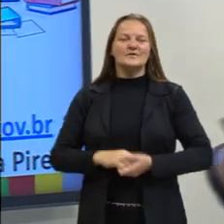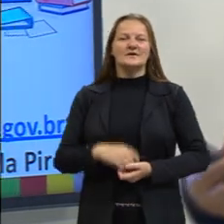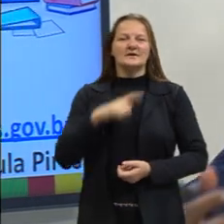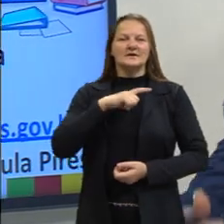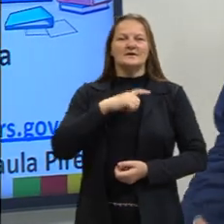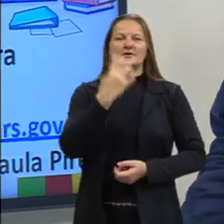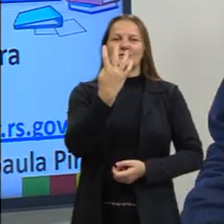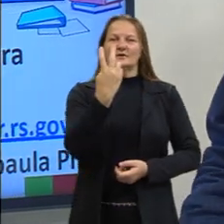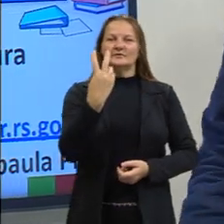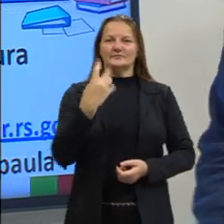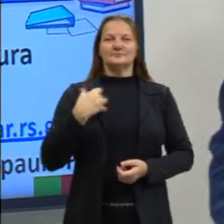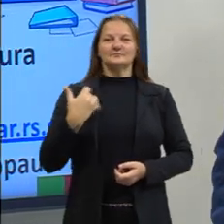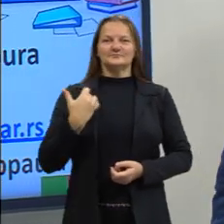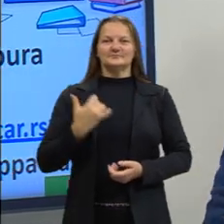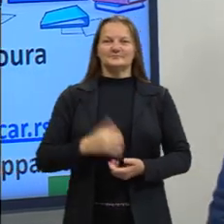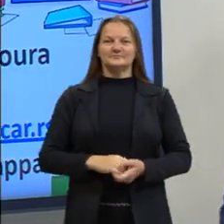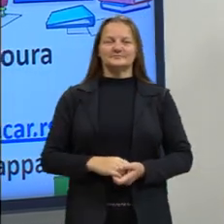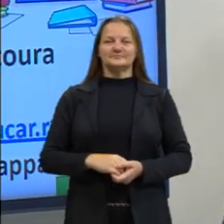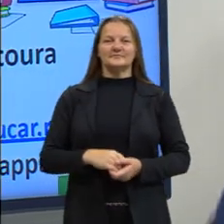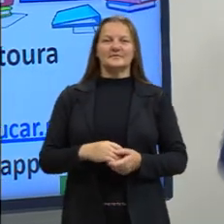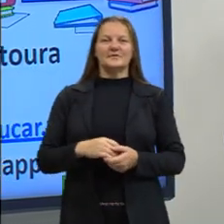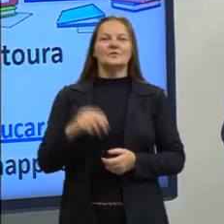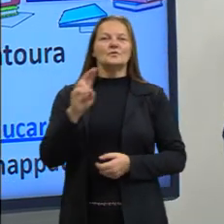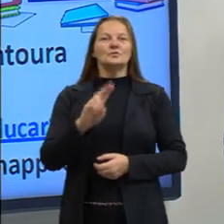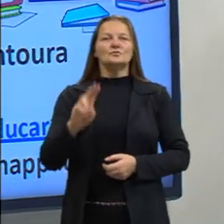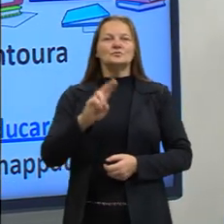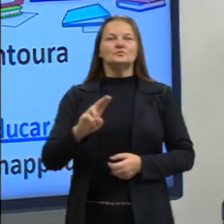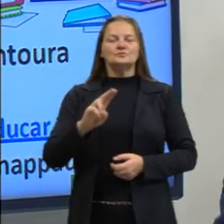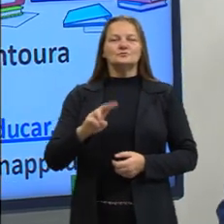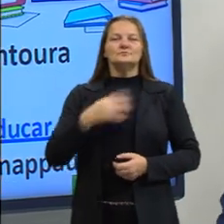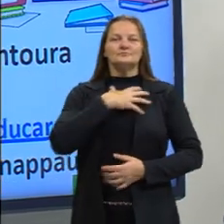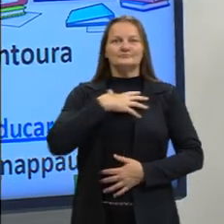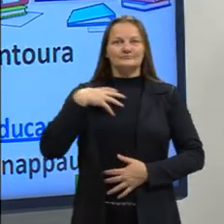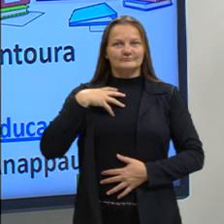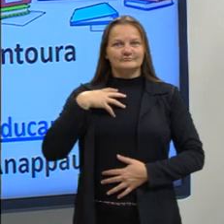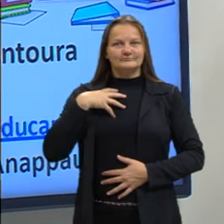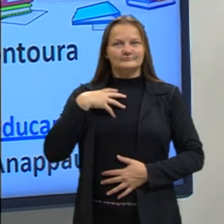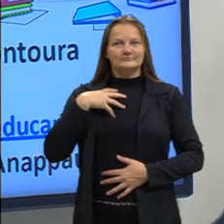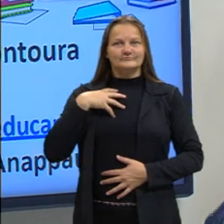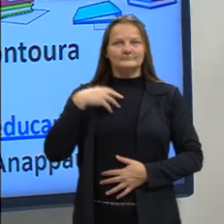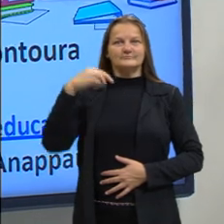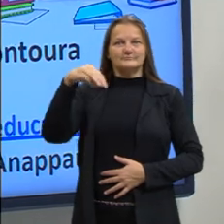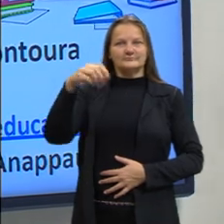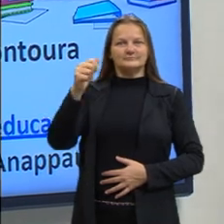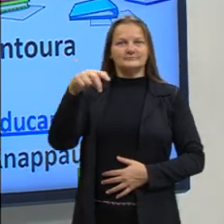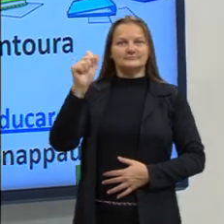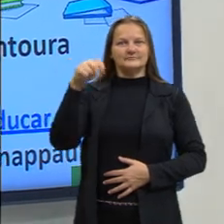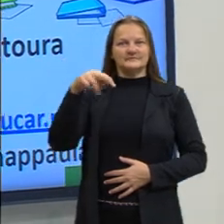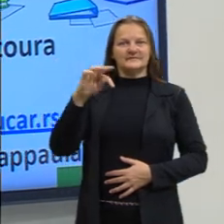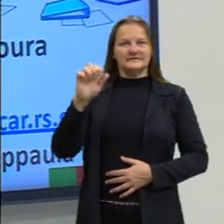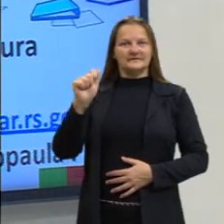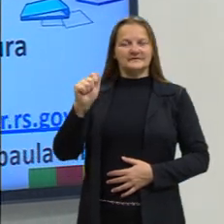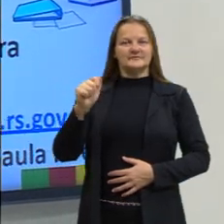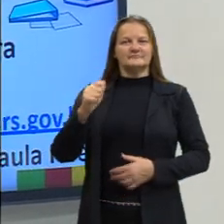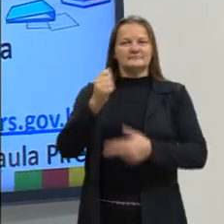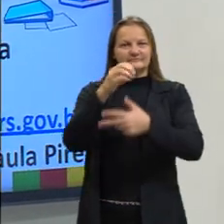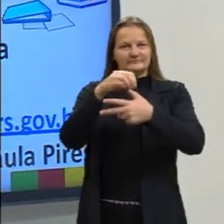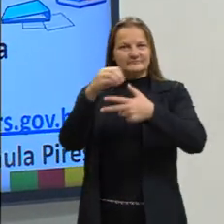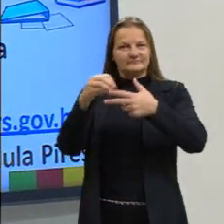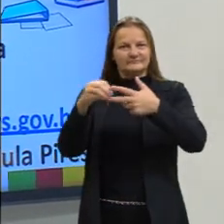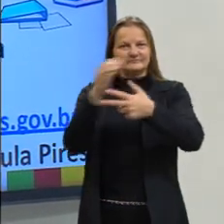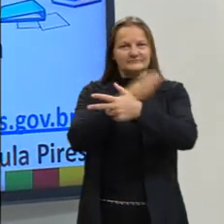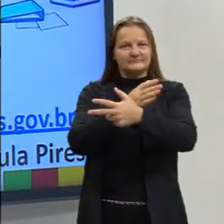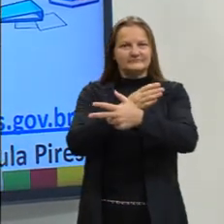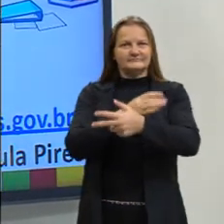tenho 42 anos. Estou utilizando a camiseta do Pré-Enem, na cor magenta, que